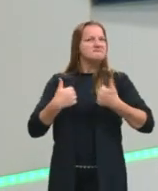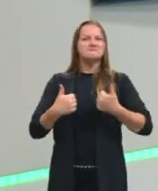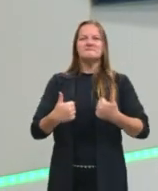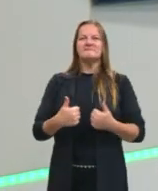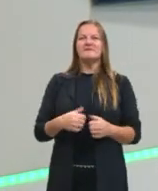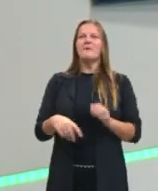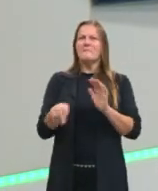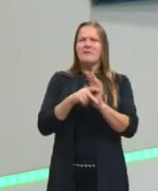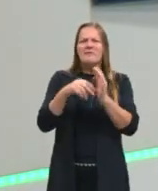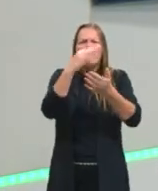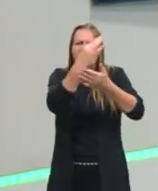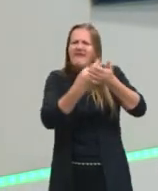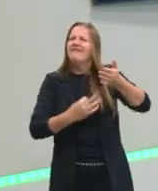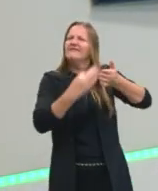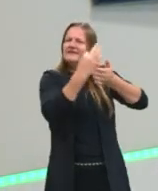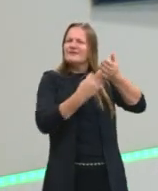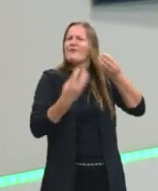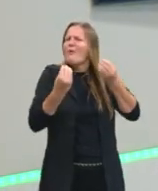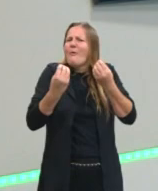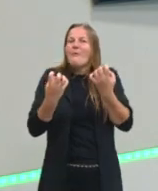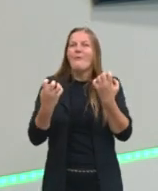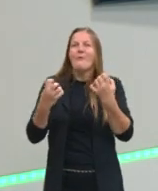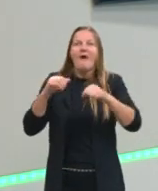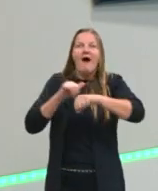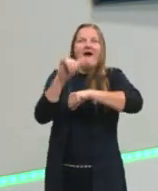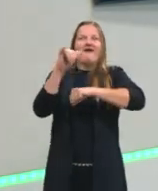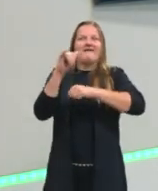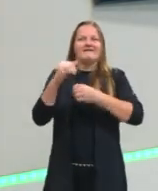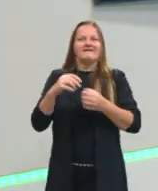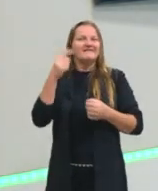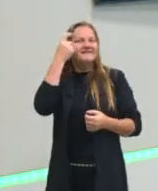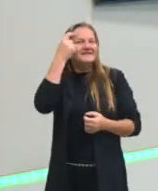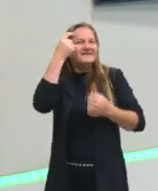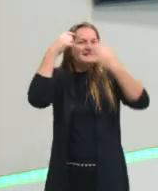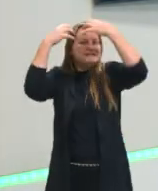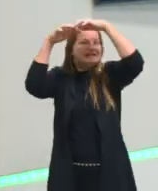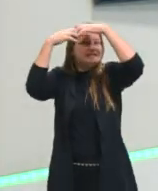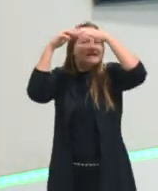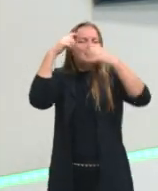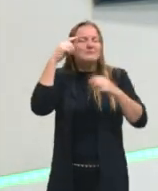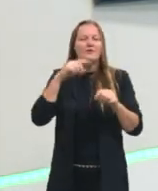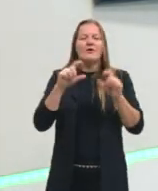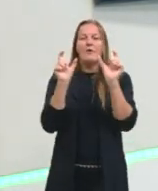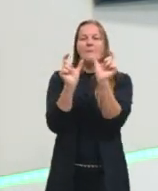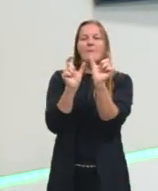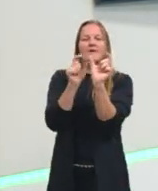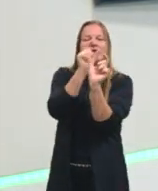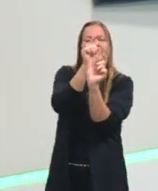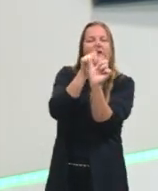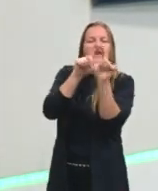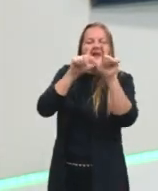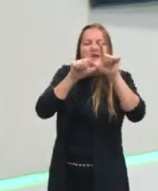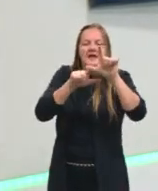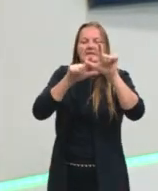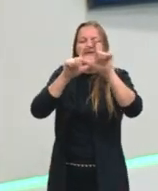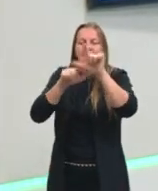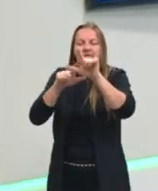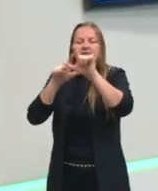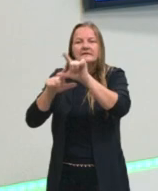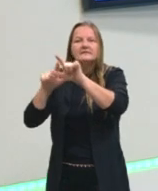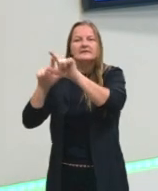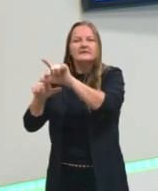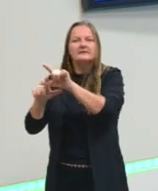E o próprio texto explica como é que isso acontece. Como é que isso vai acontecer? É porque a gente não vai ler letra por letra.